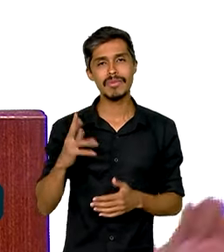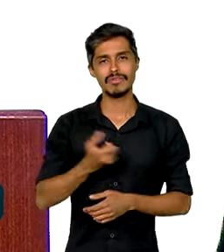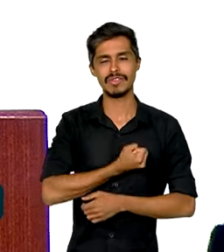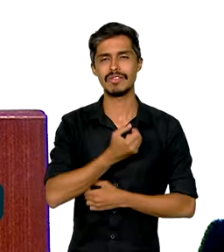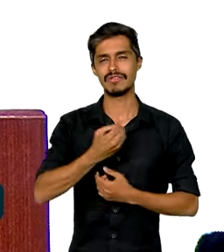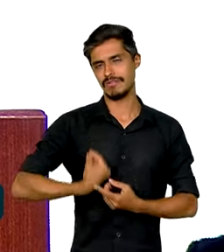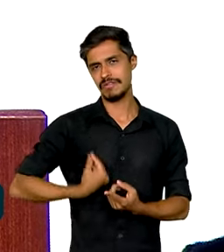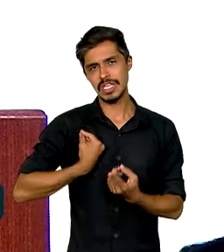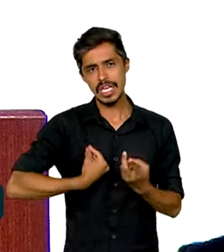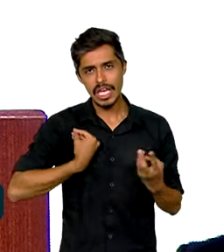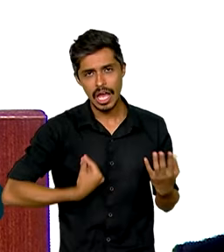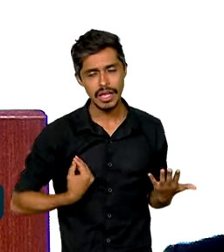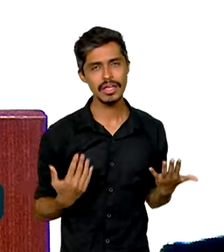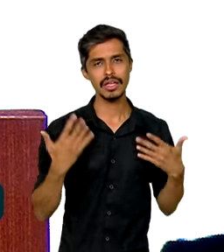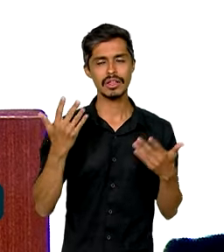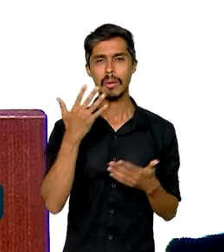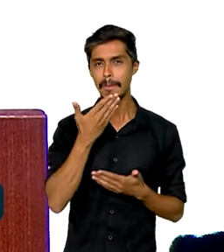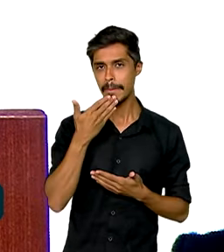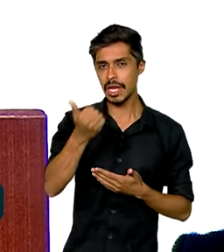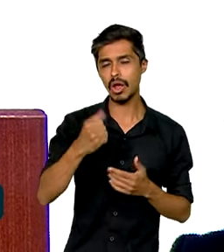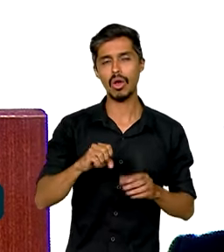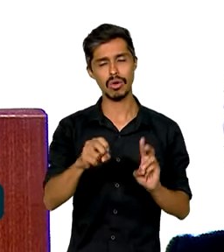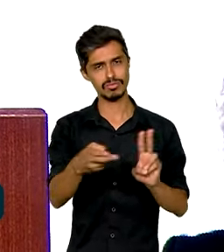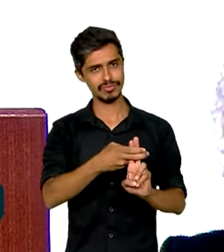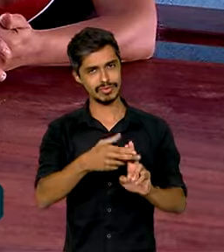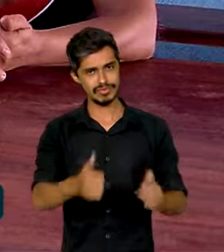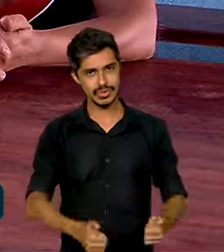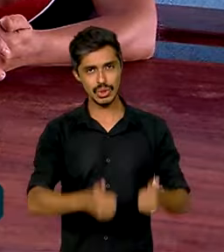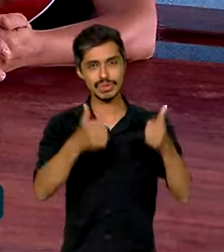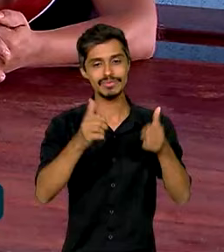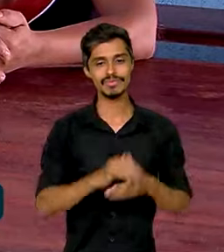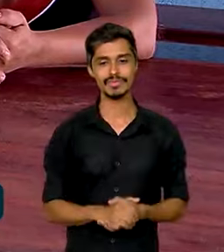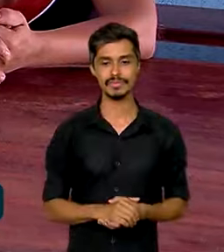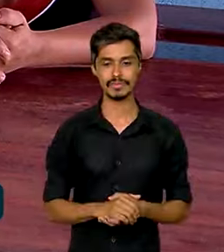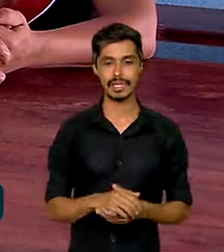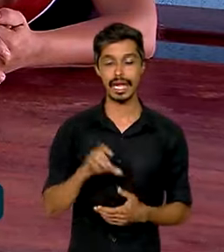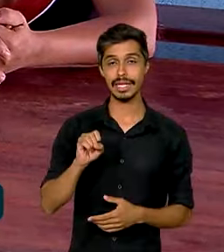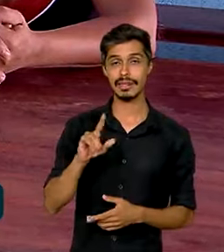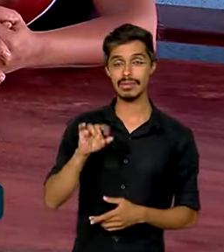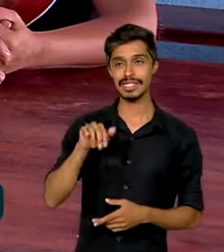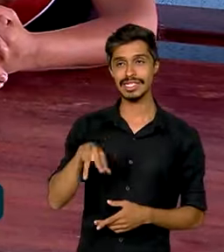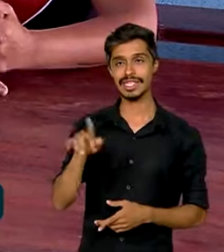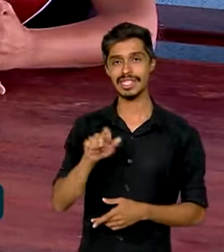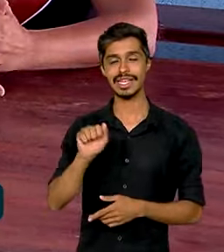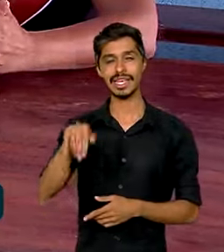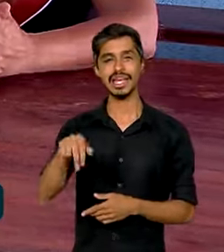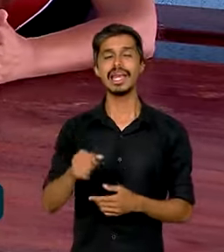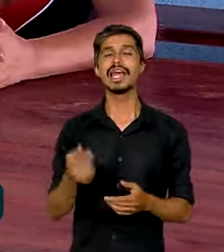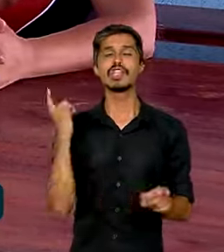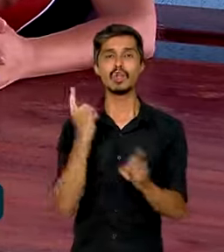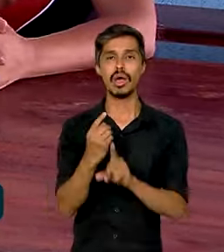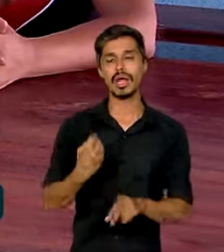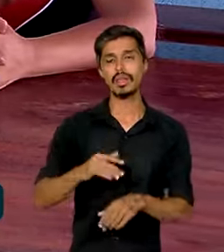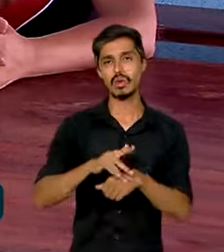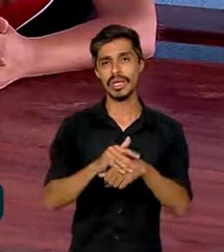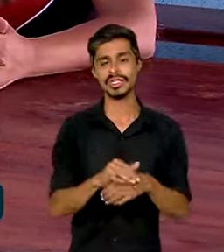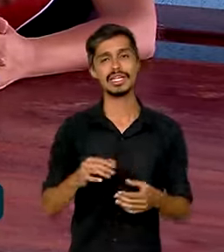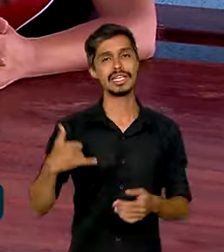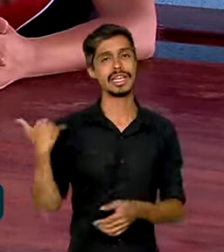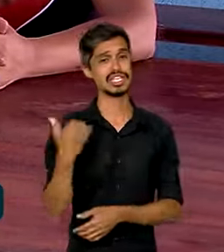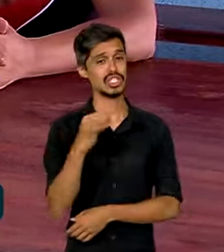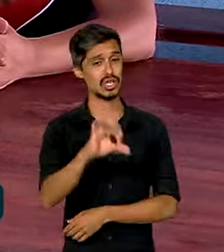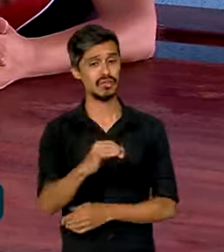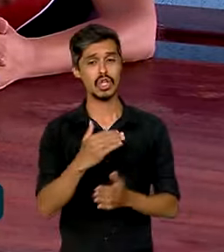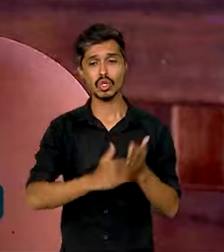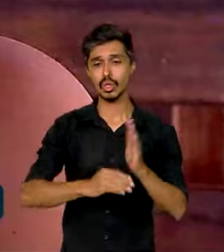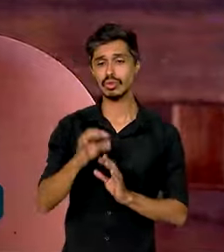vidas, para melhorar o Sistema Único de Saúde. A Dauzina descobriu a doença há nove anos. Todo o tratamento